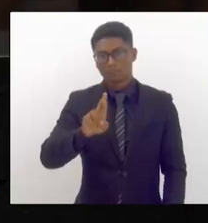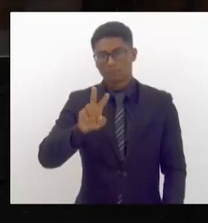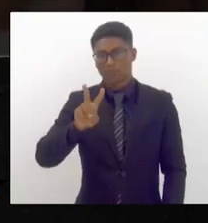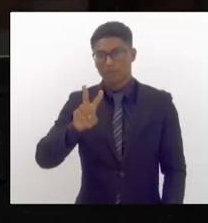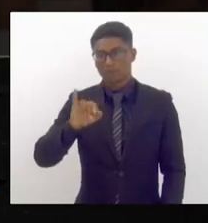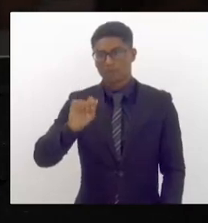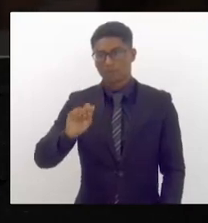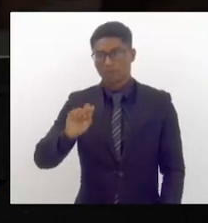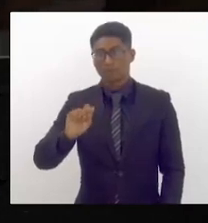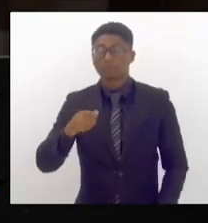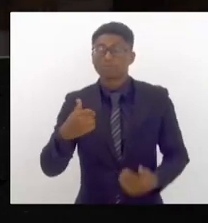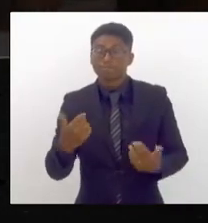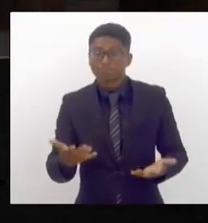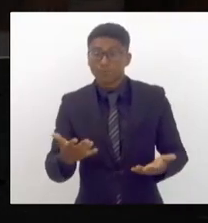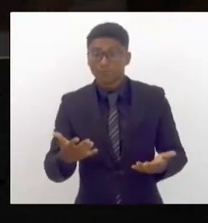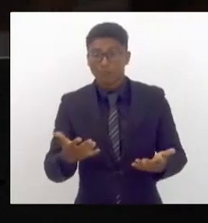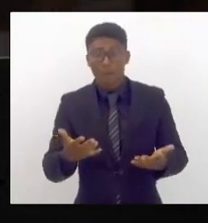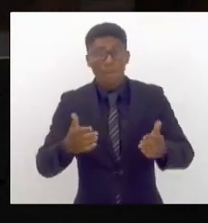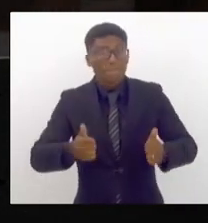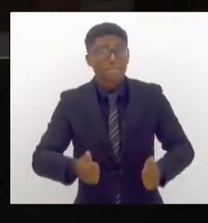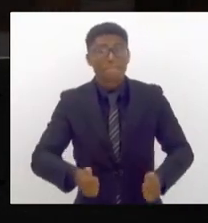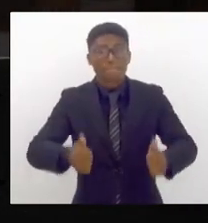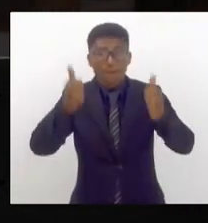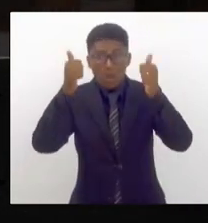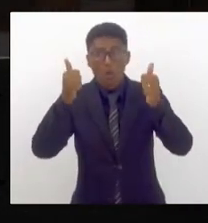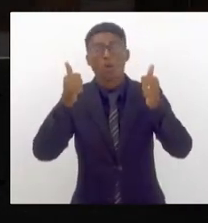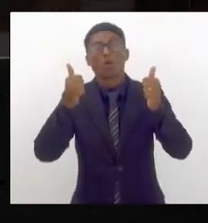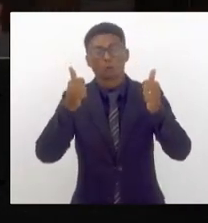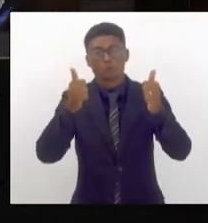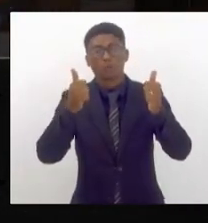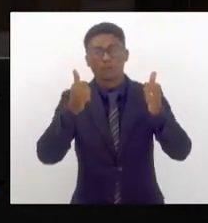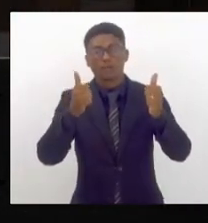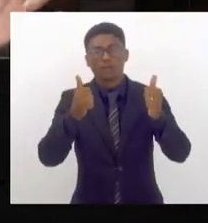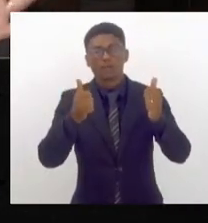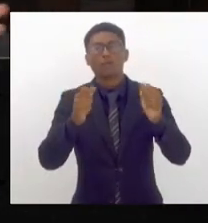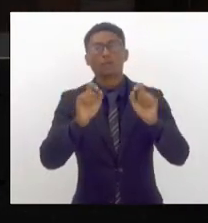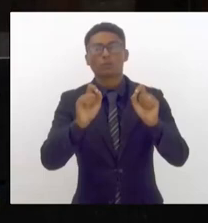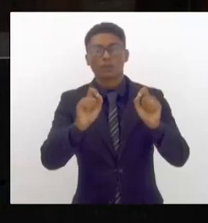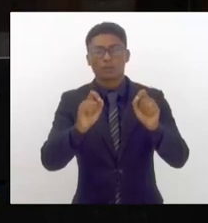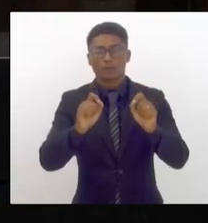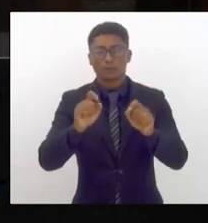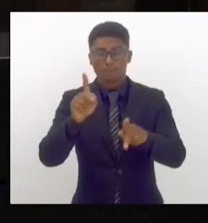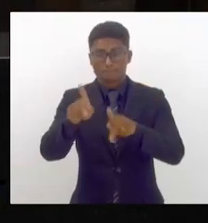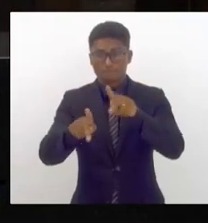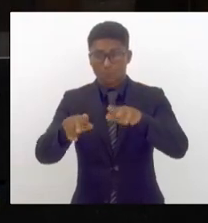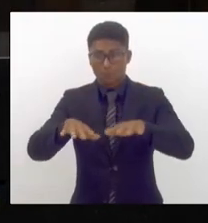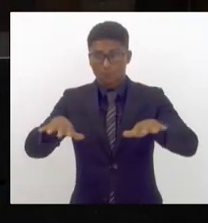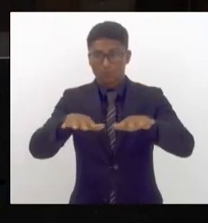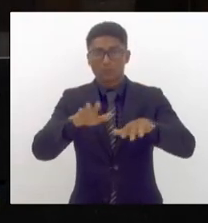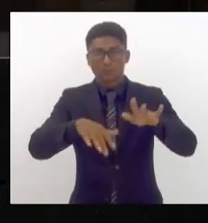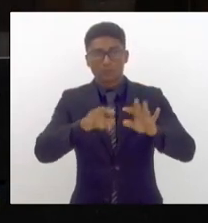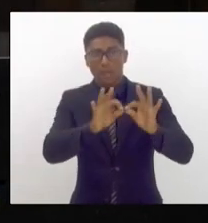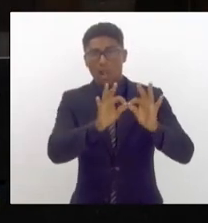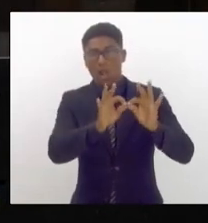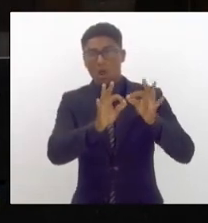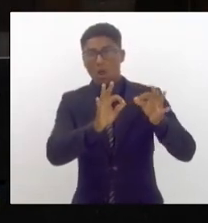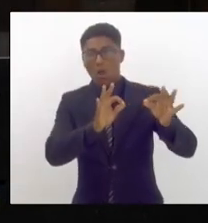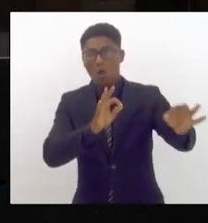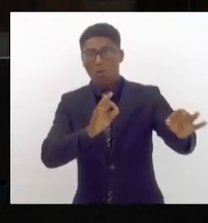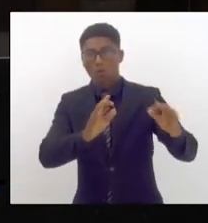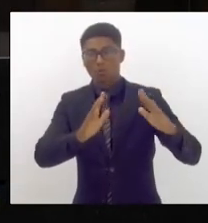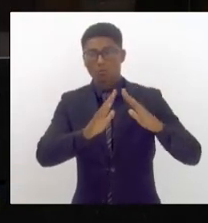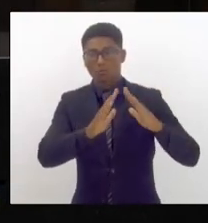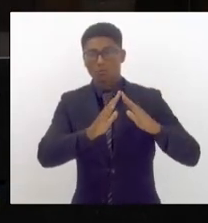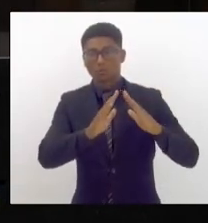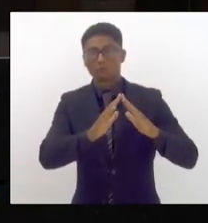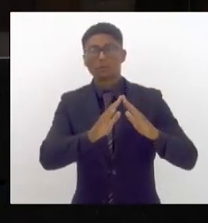clarezo o melhor transporte que tem para a população principalmente aquelas que moram nos eixos mais distantes do grande centro no caso aqui o